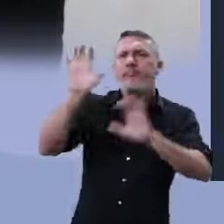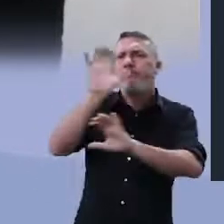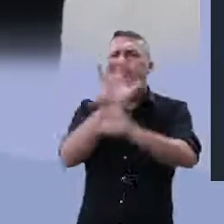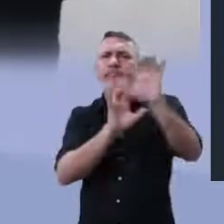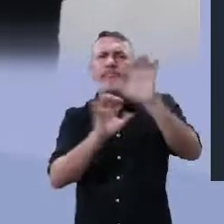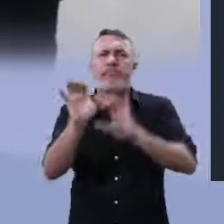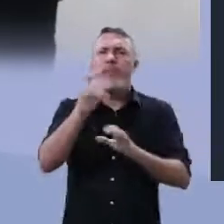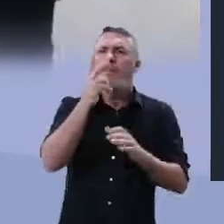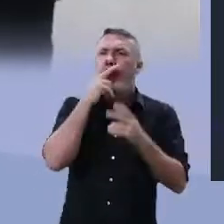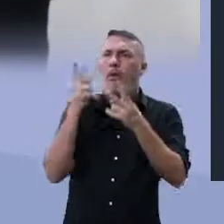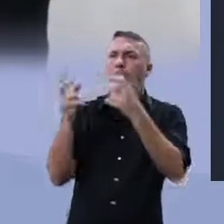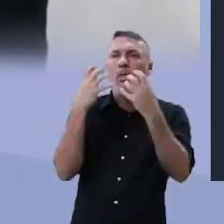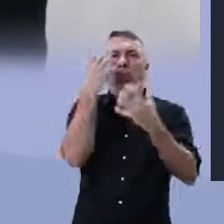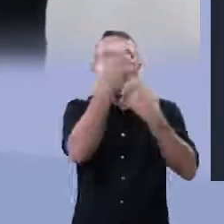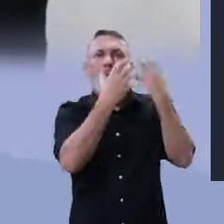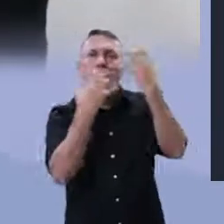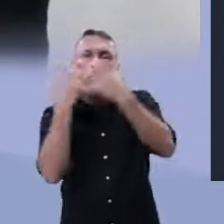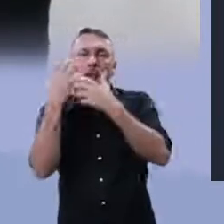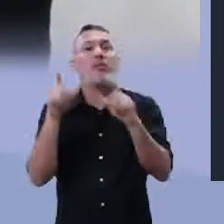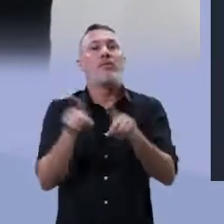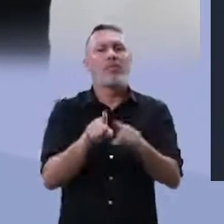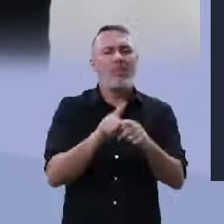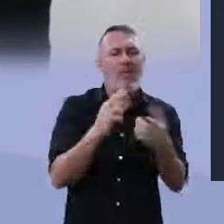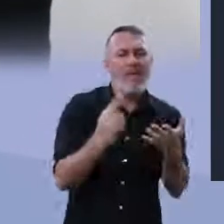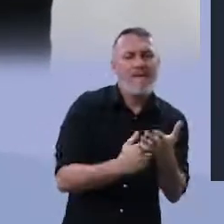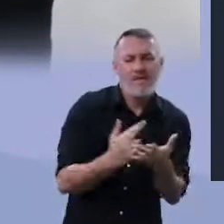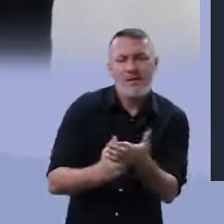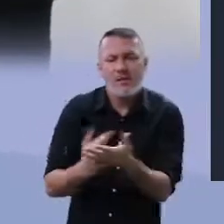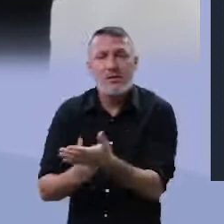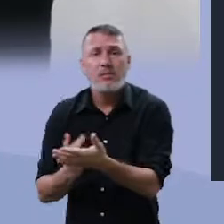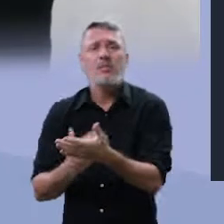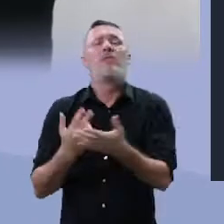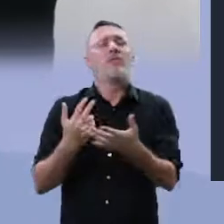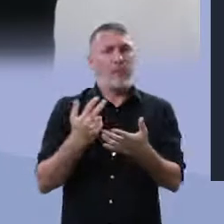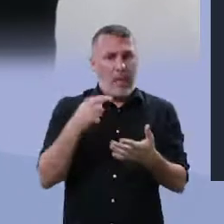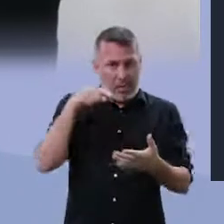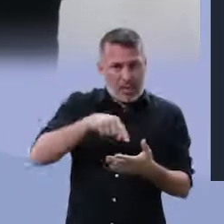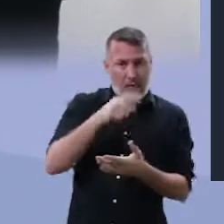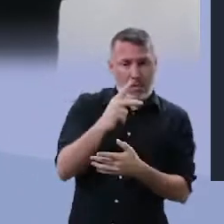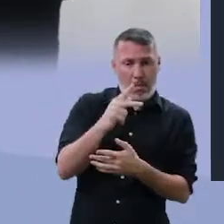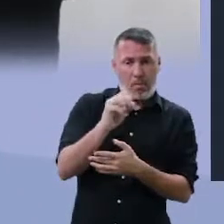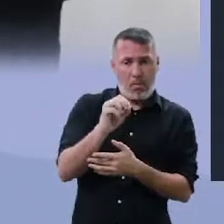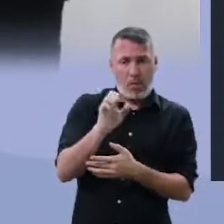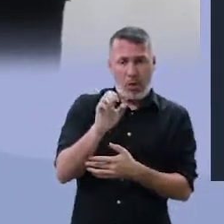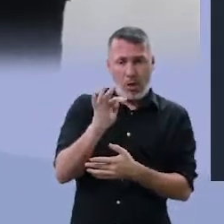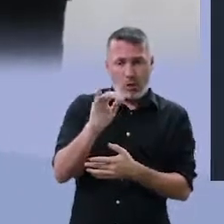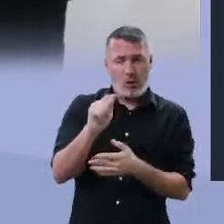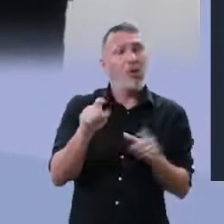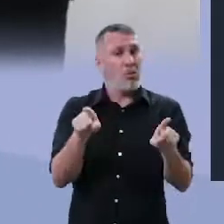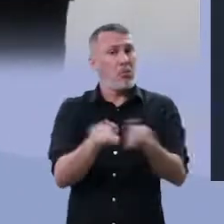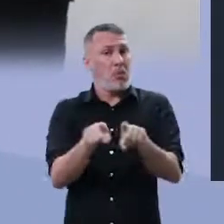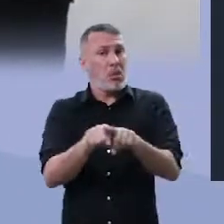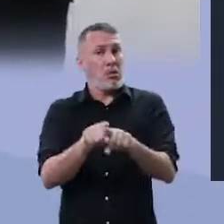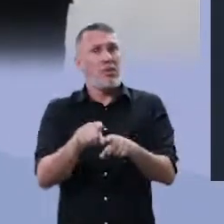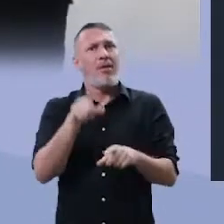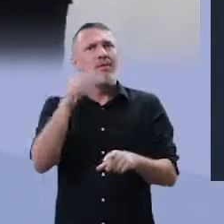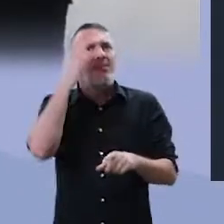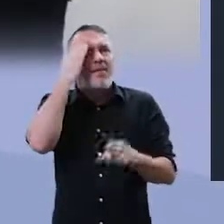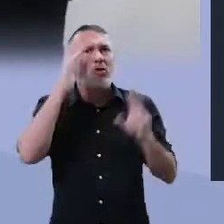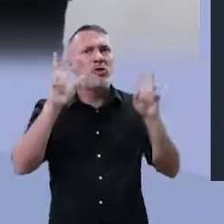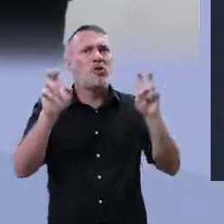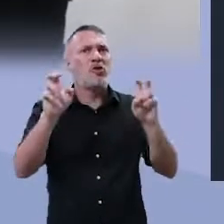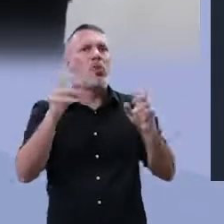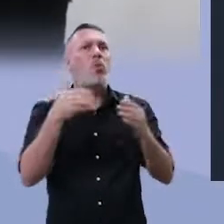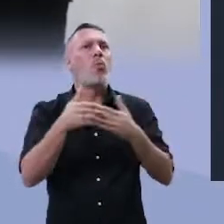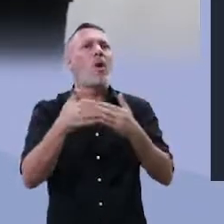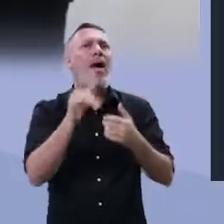uma forma mais adequada, as revistas. Isso é poética? Também é. É a elaboração, é a escolha do